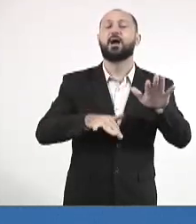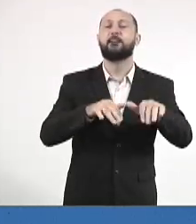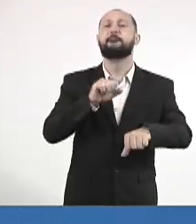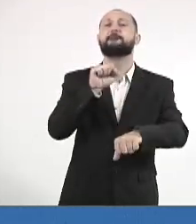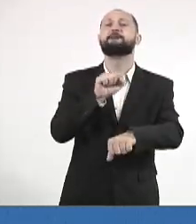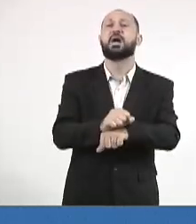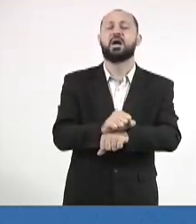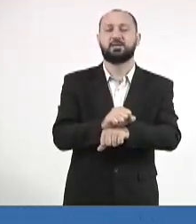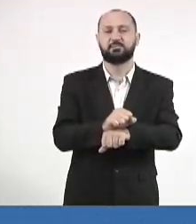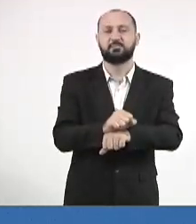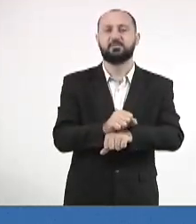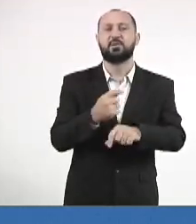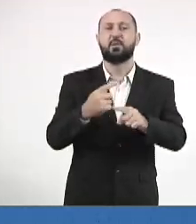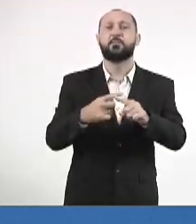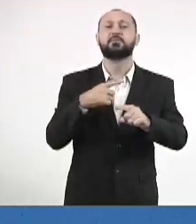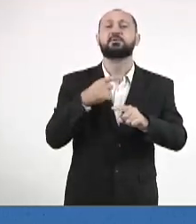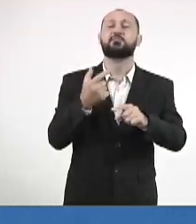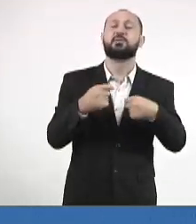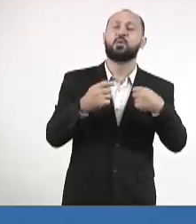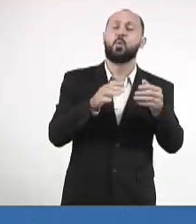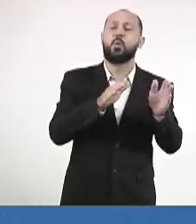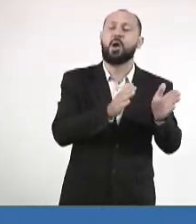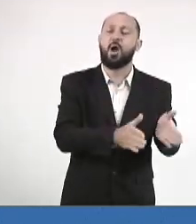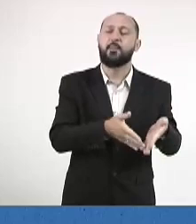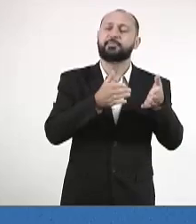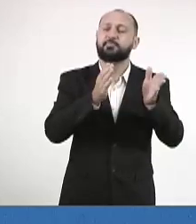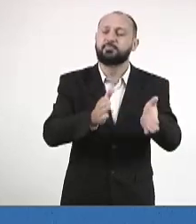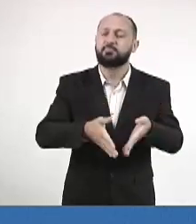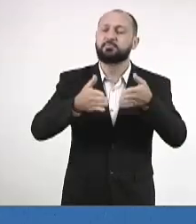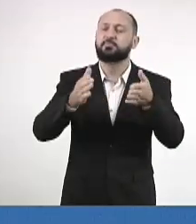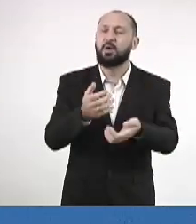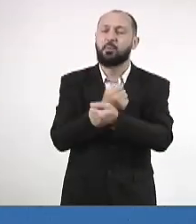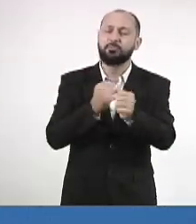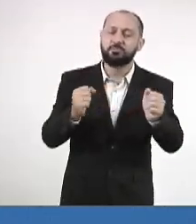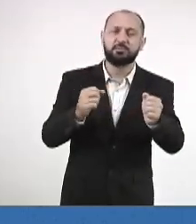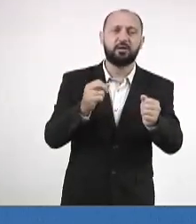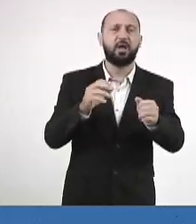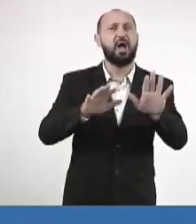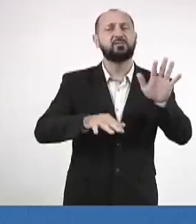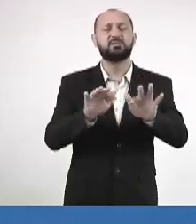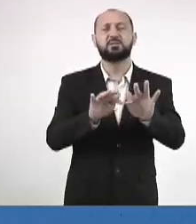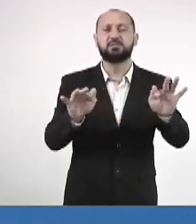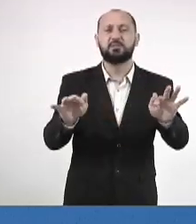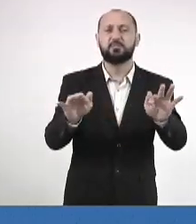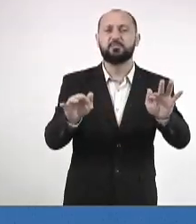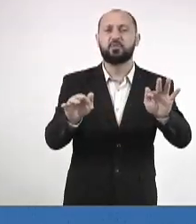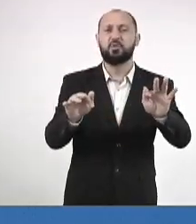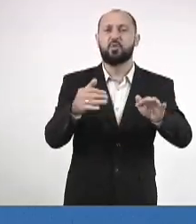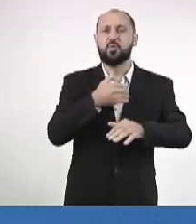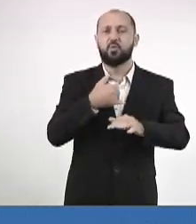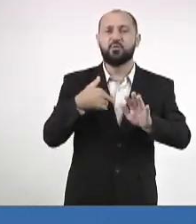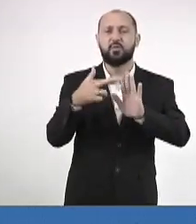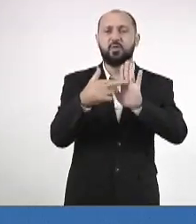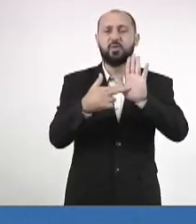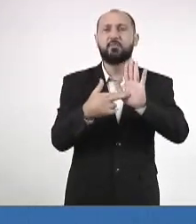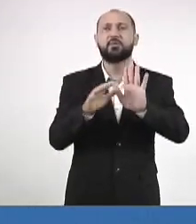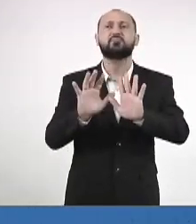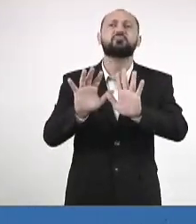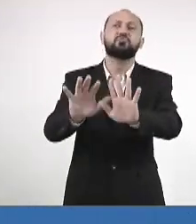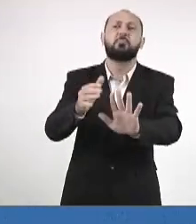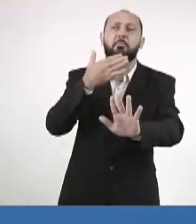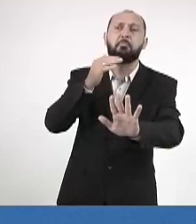barrado aqui porque há um encaminhamento que é impossível, enfim. É simples, o governo regulamenta da forma que achar